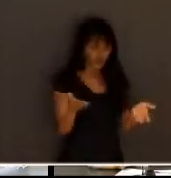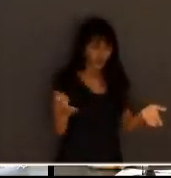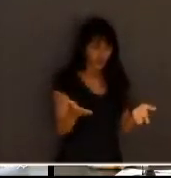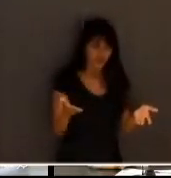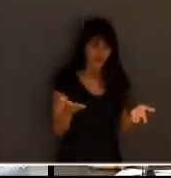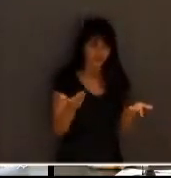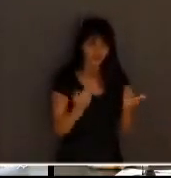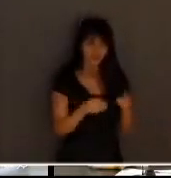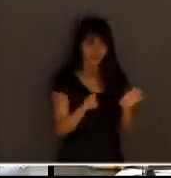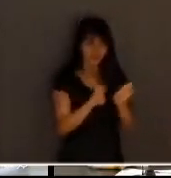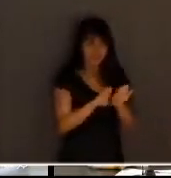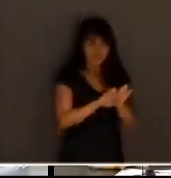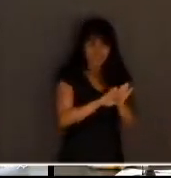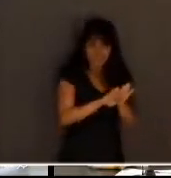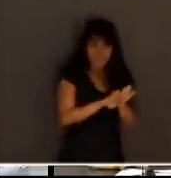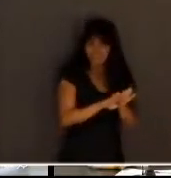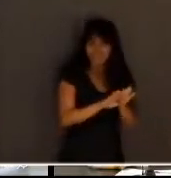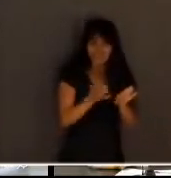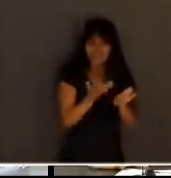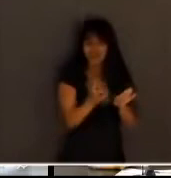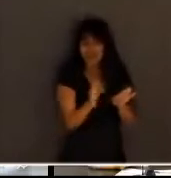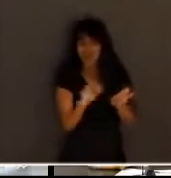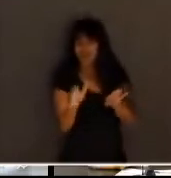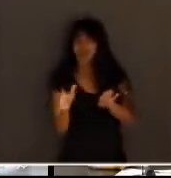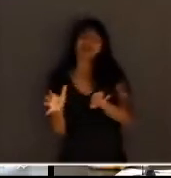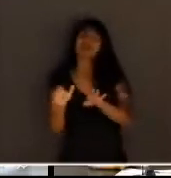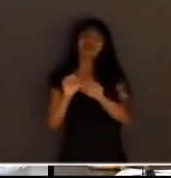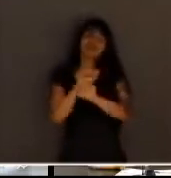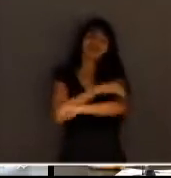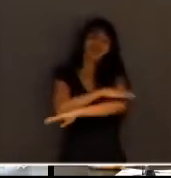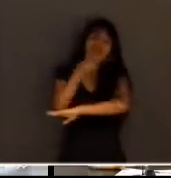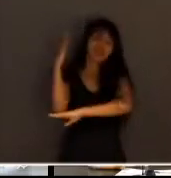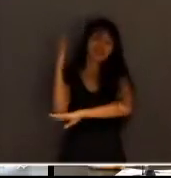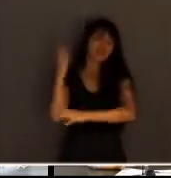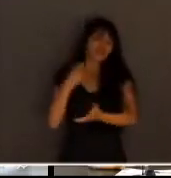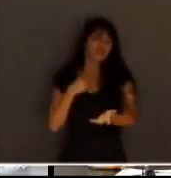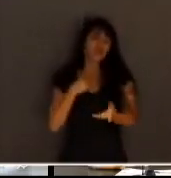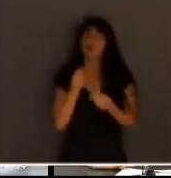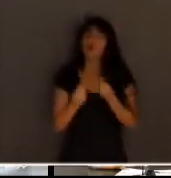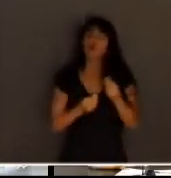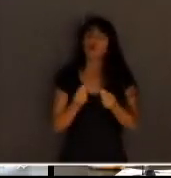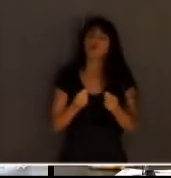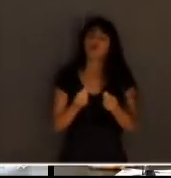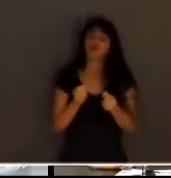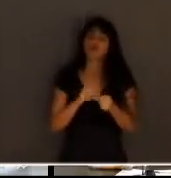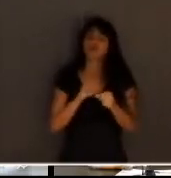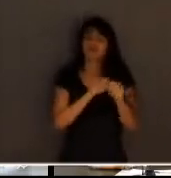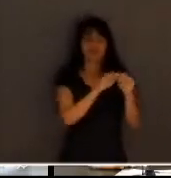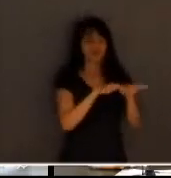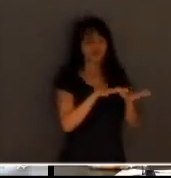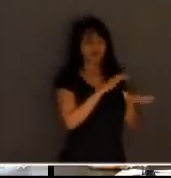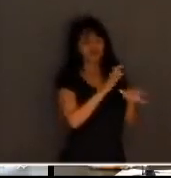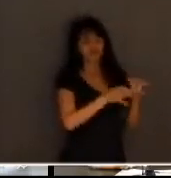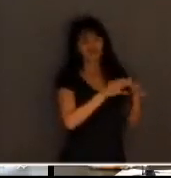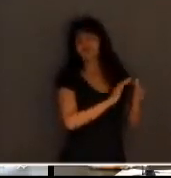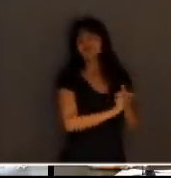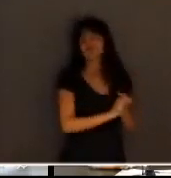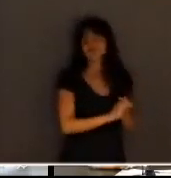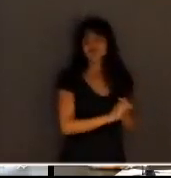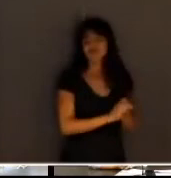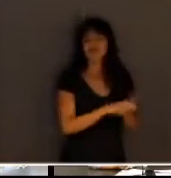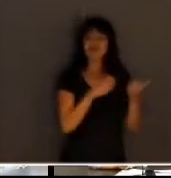E a gente quer abrir portas. Não há portas, não há janelas para abrir para fazer esse júri. Então, o que eu tenho